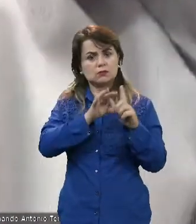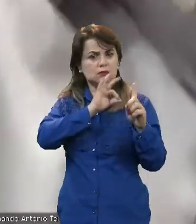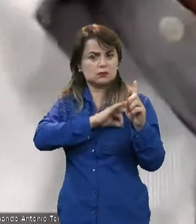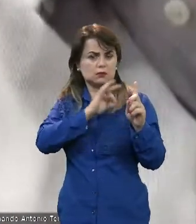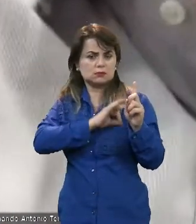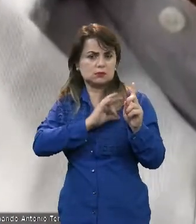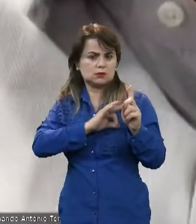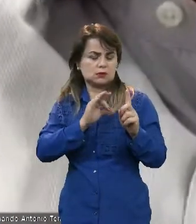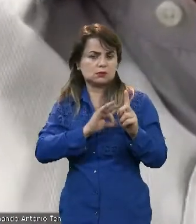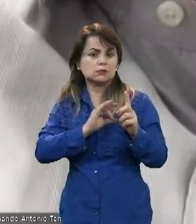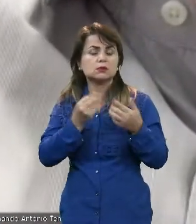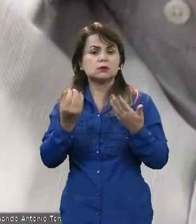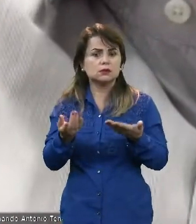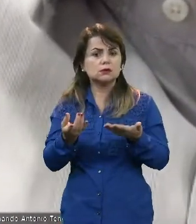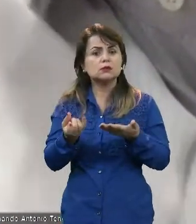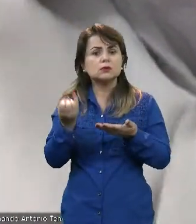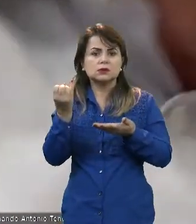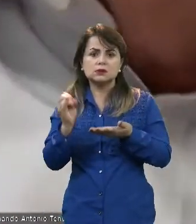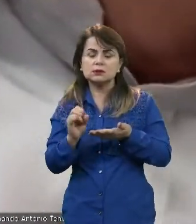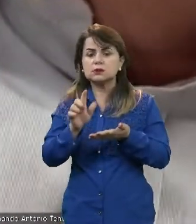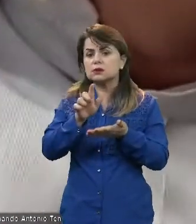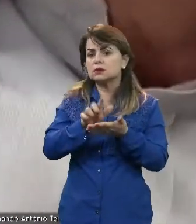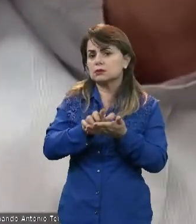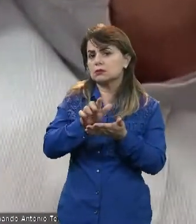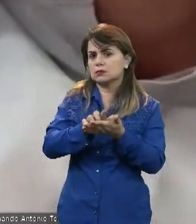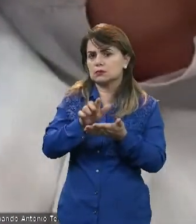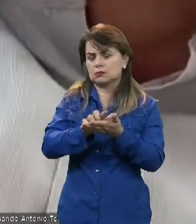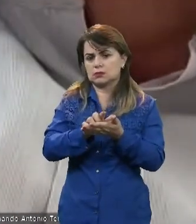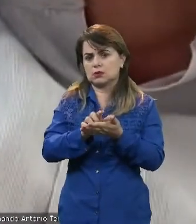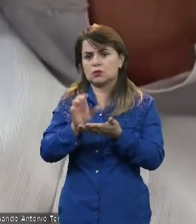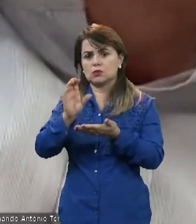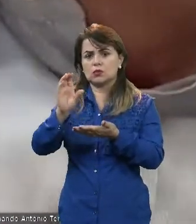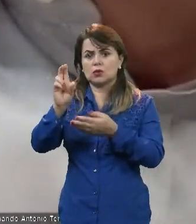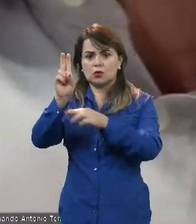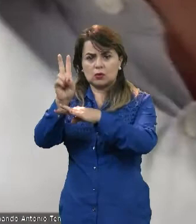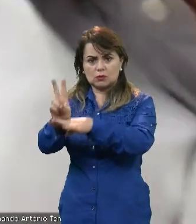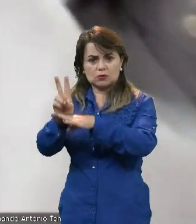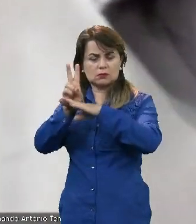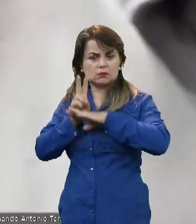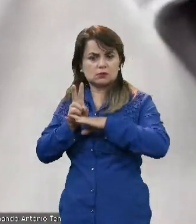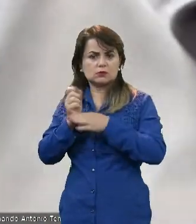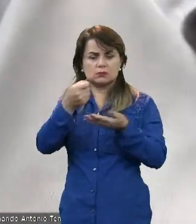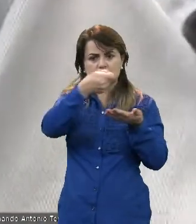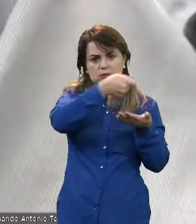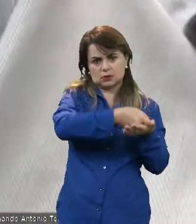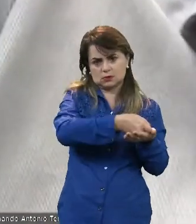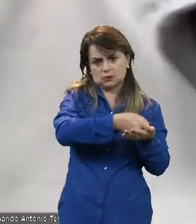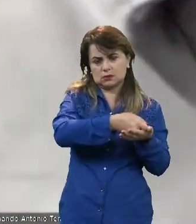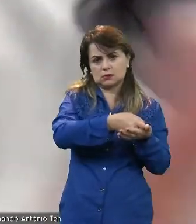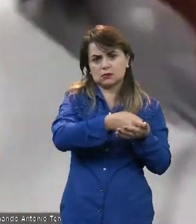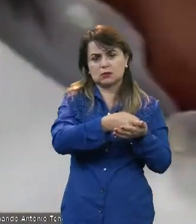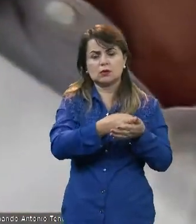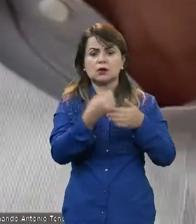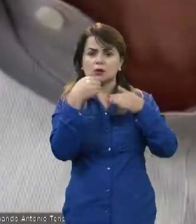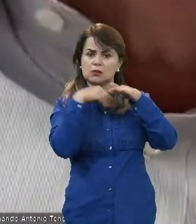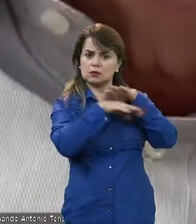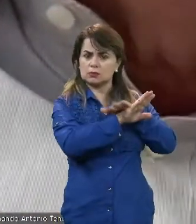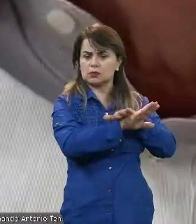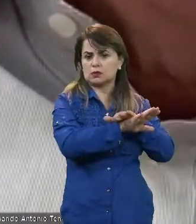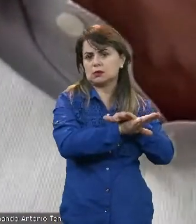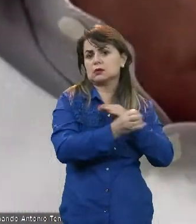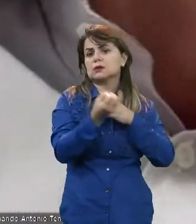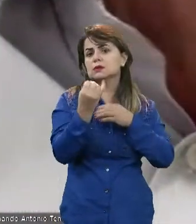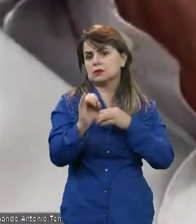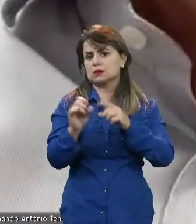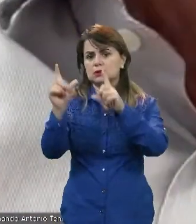se a folha é paga, eu tenho que debitar o consignado. Se a folha tiver uma redução, eu tenho que fazer sua